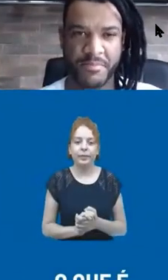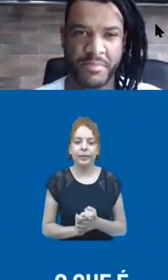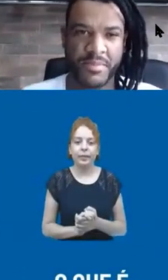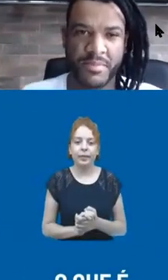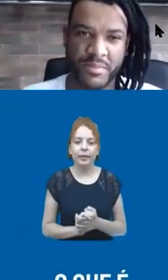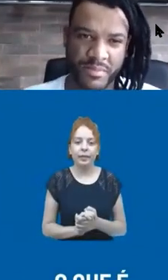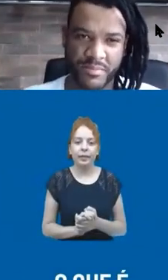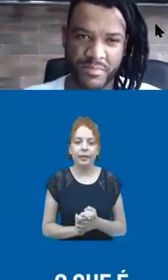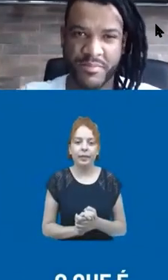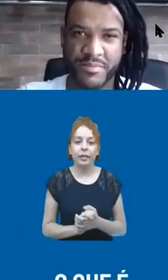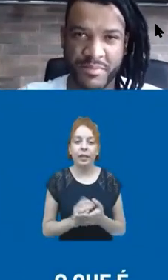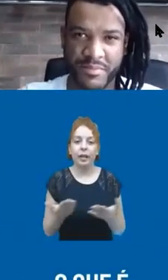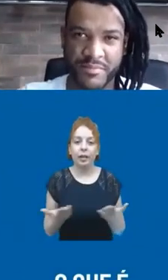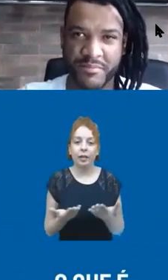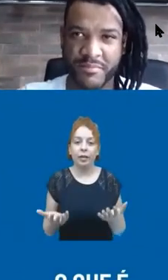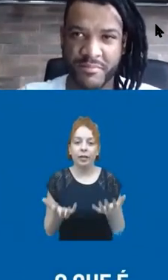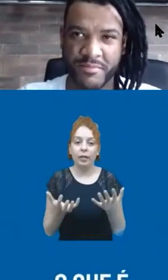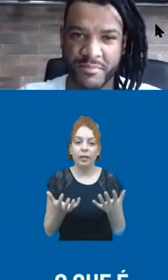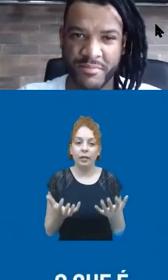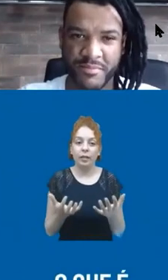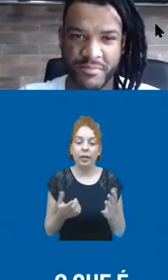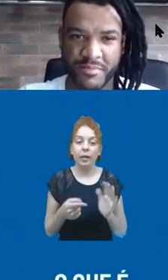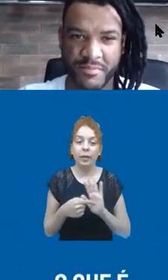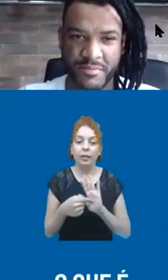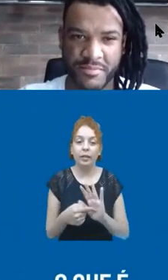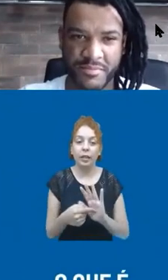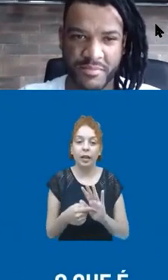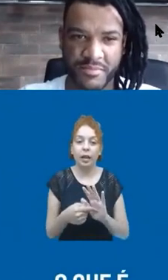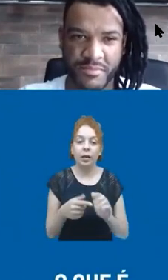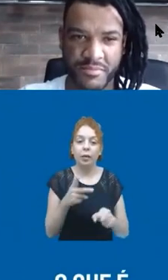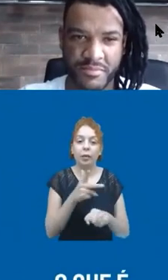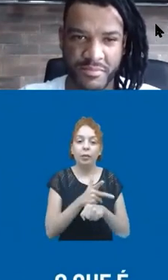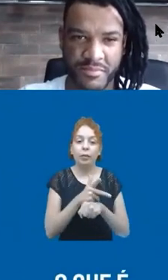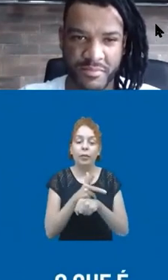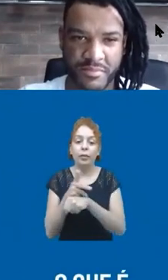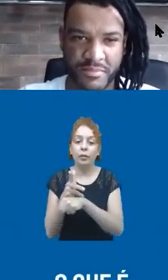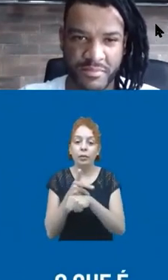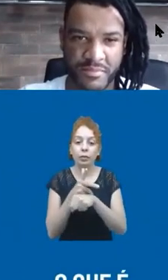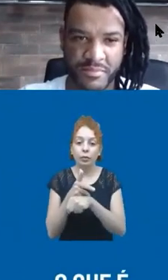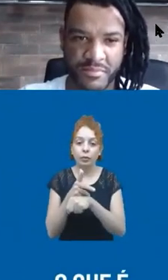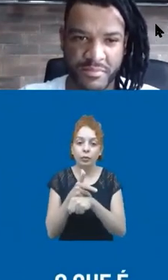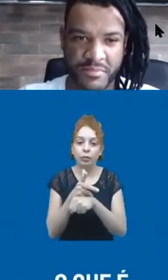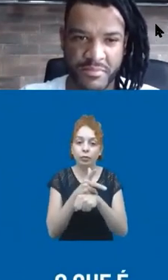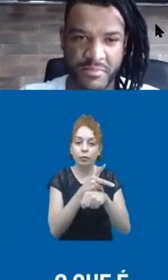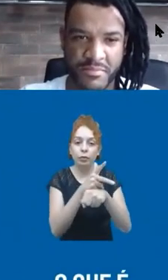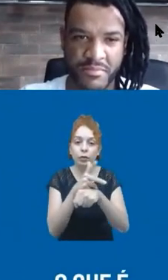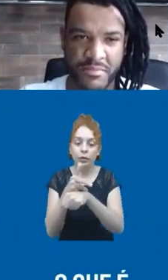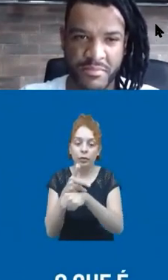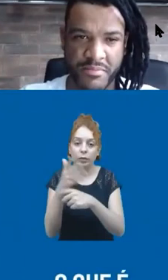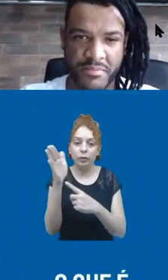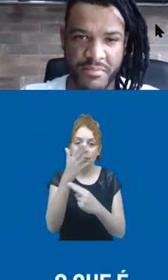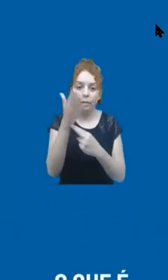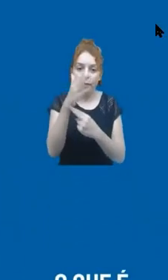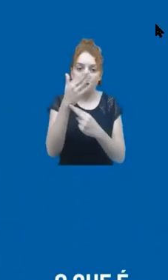Eu queria agora apresentar para vocês um vídeo que foi gravado pelo embaixador da União